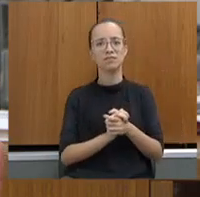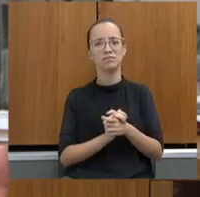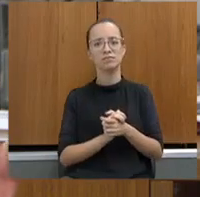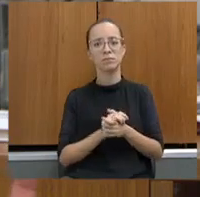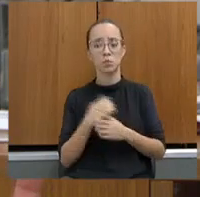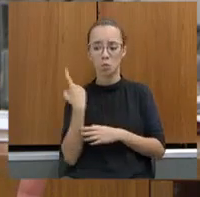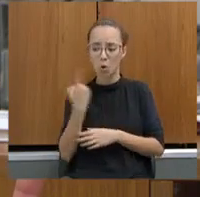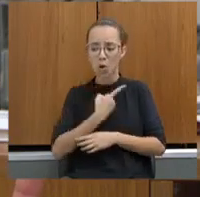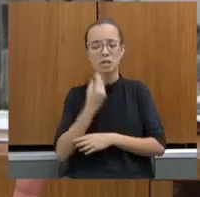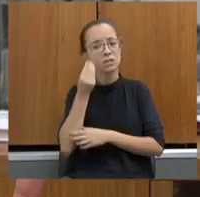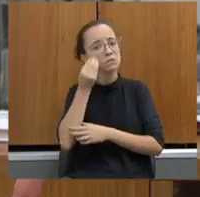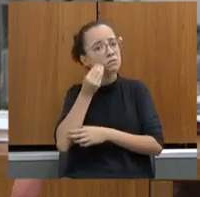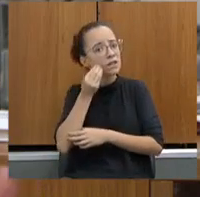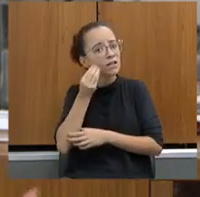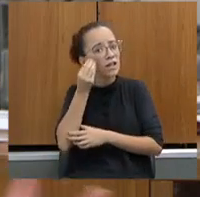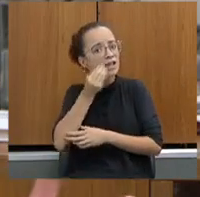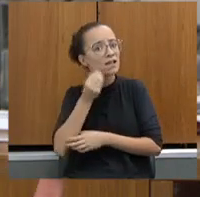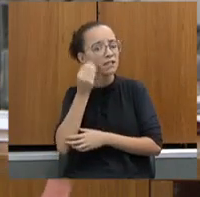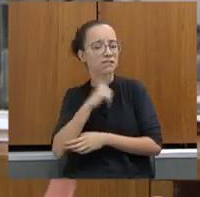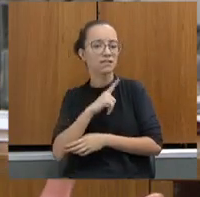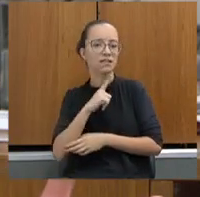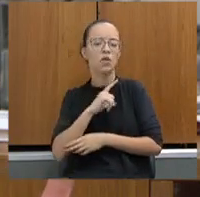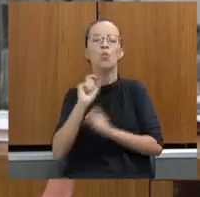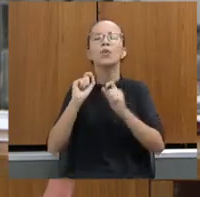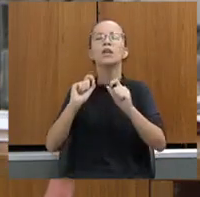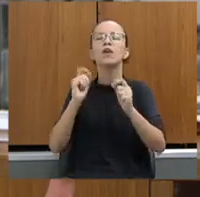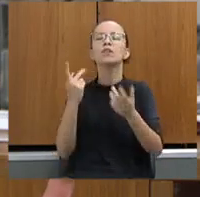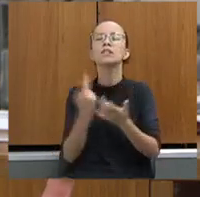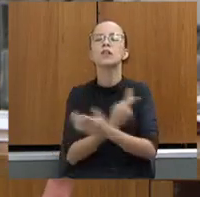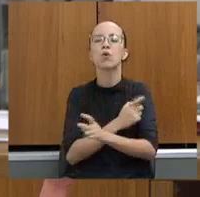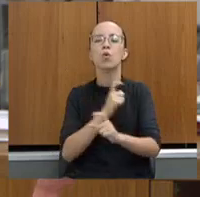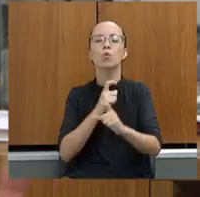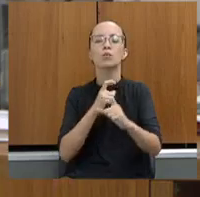experiências na história. O aconteceu com os nazistas?